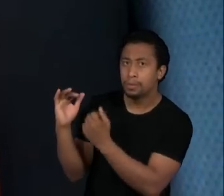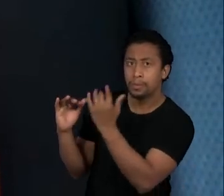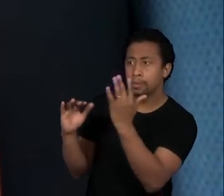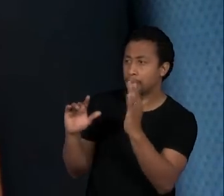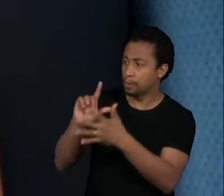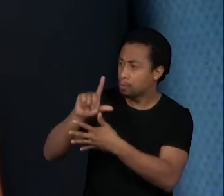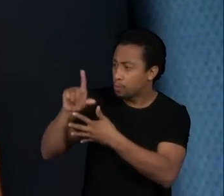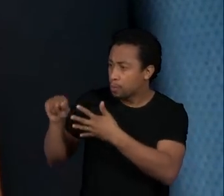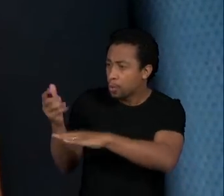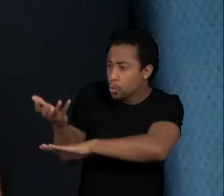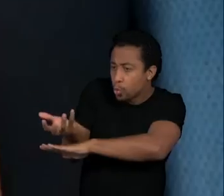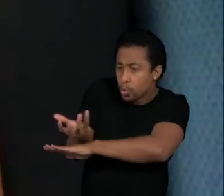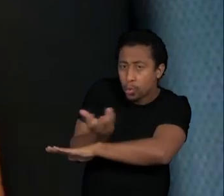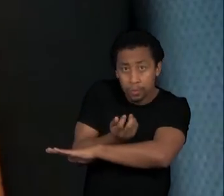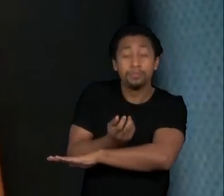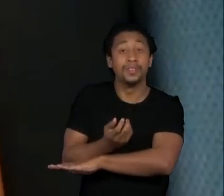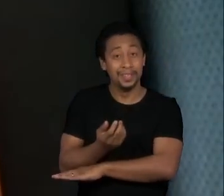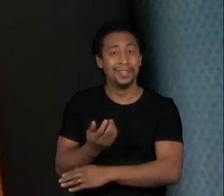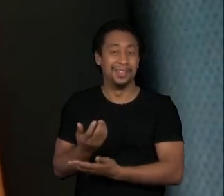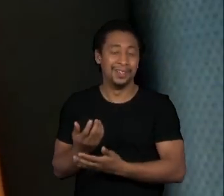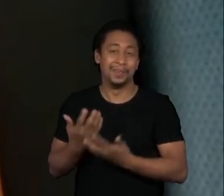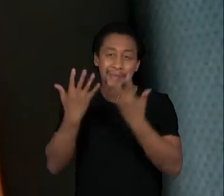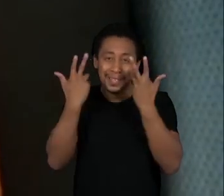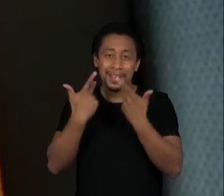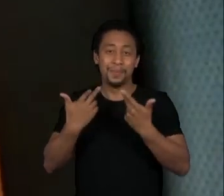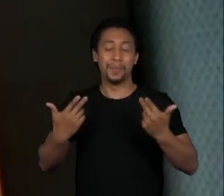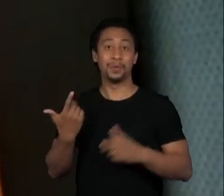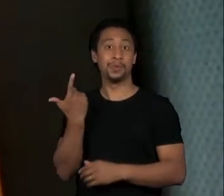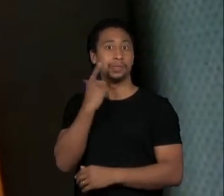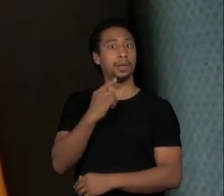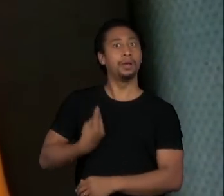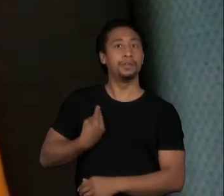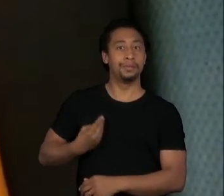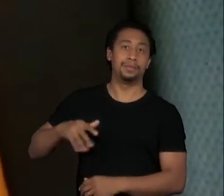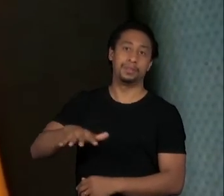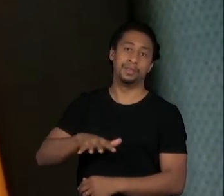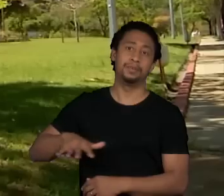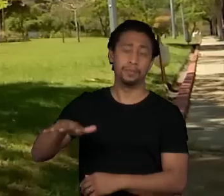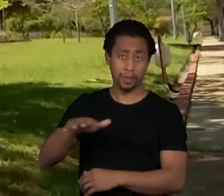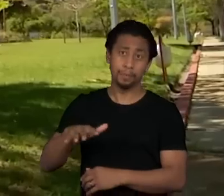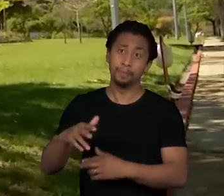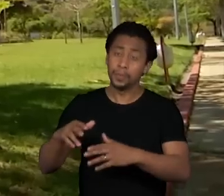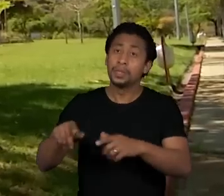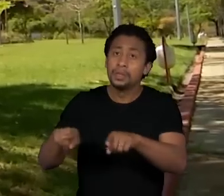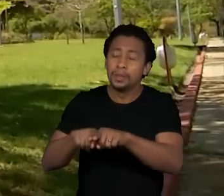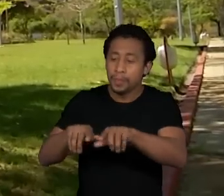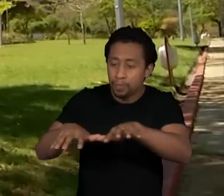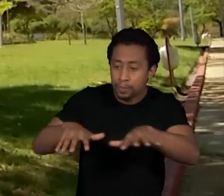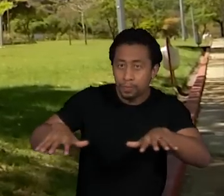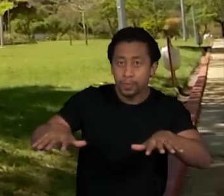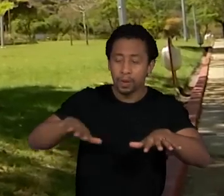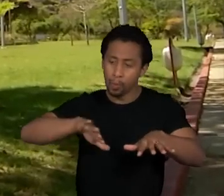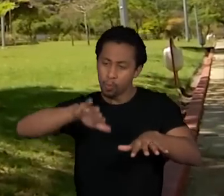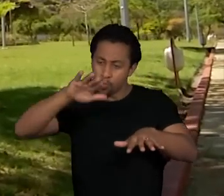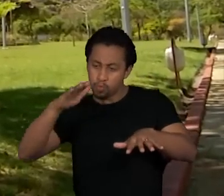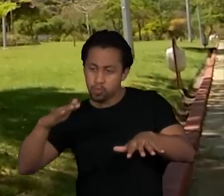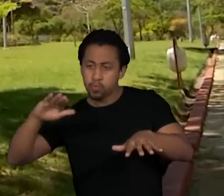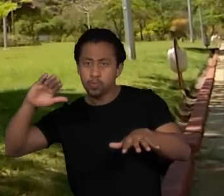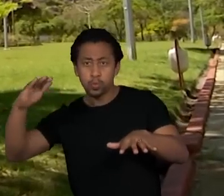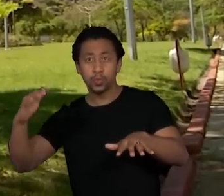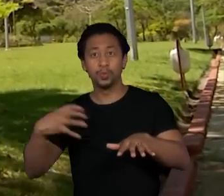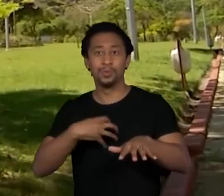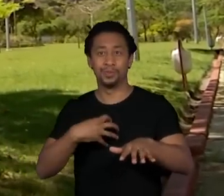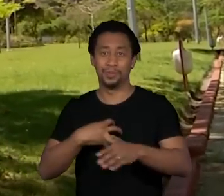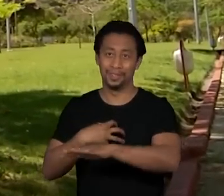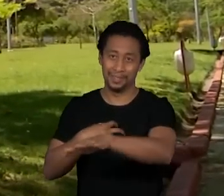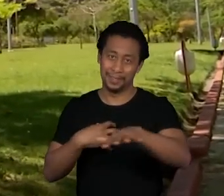ambiental que asseguram a vida. Para além disso, a gente tem a geologia do lugar. A Serra do Curral é uma das bordas